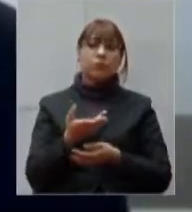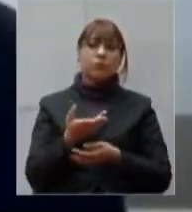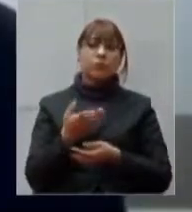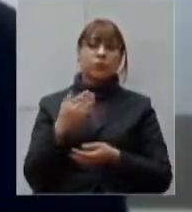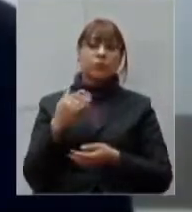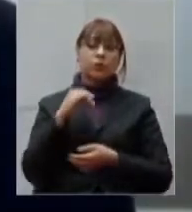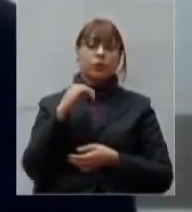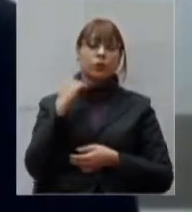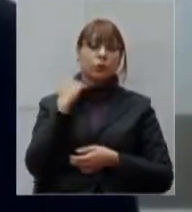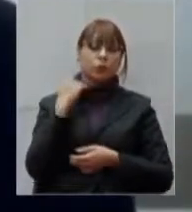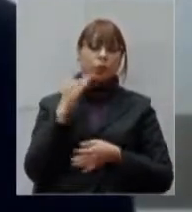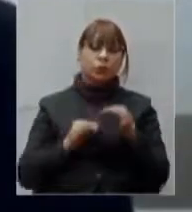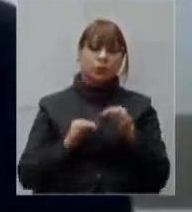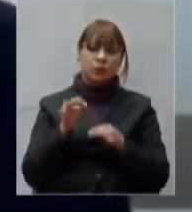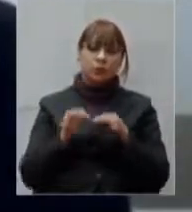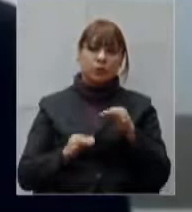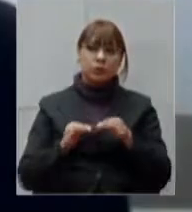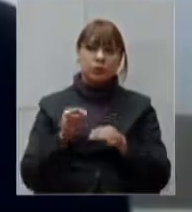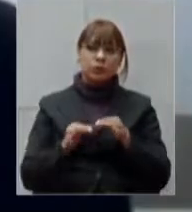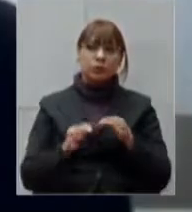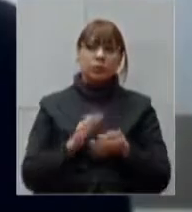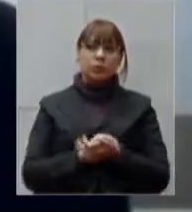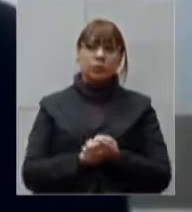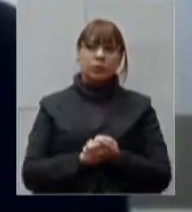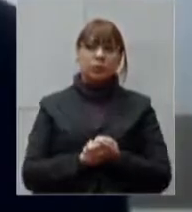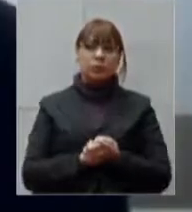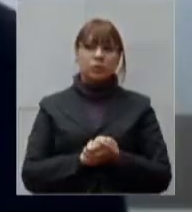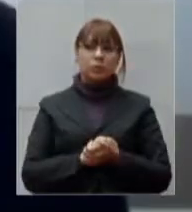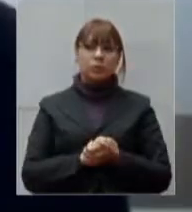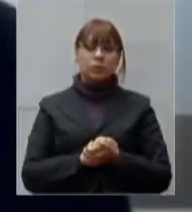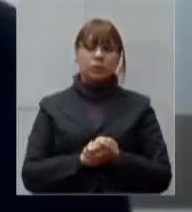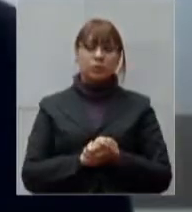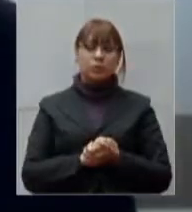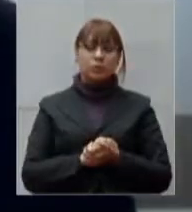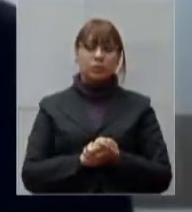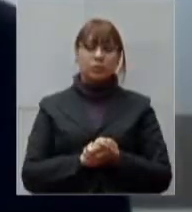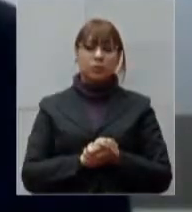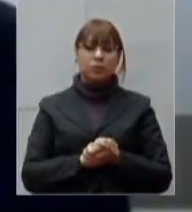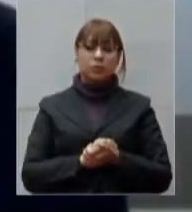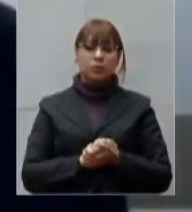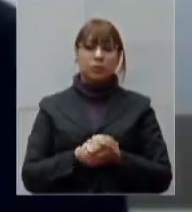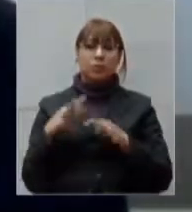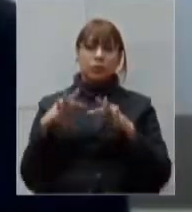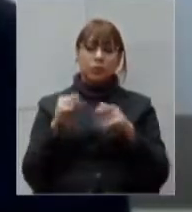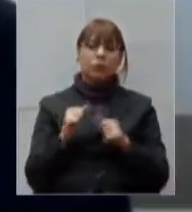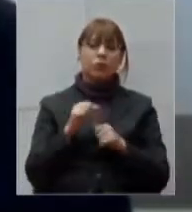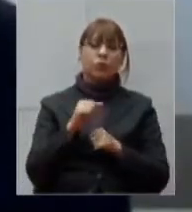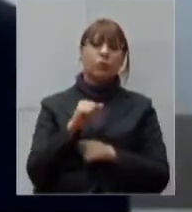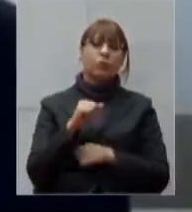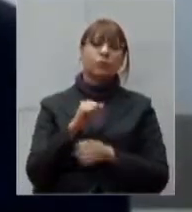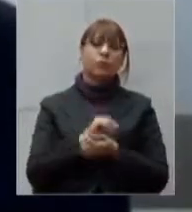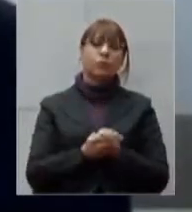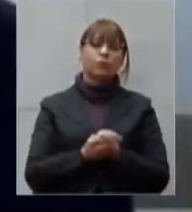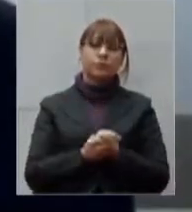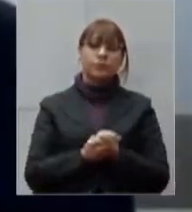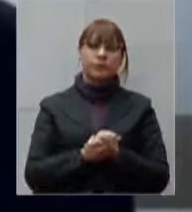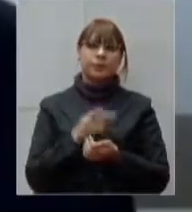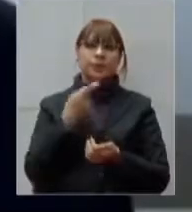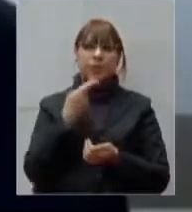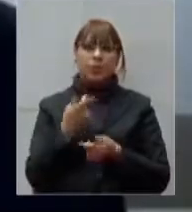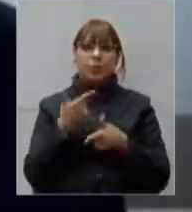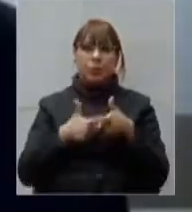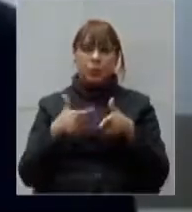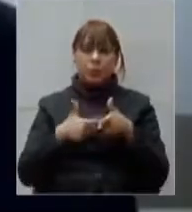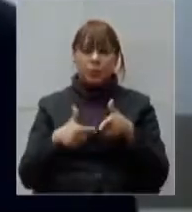processo administrativo Supremo Tribunal Federal Tribunal Regional Federal disseram que problema de